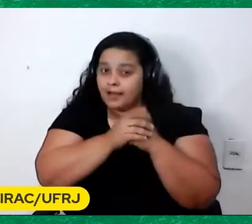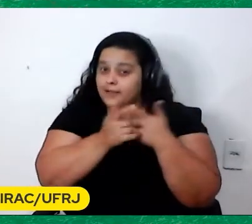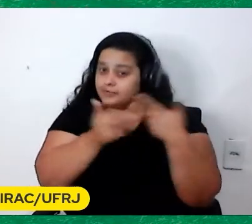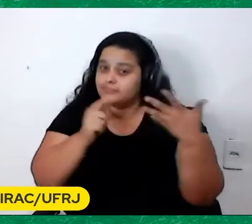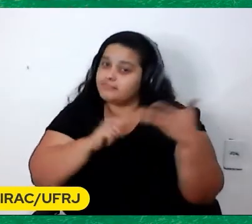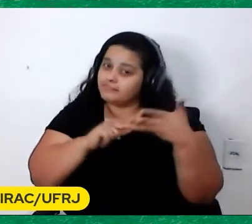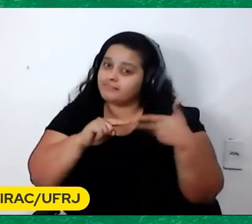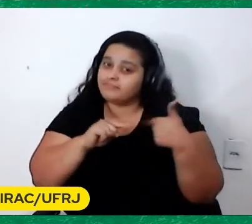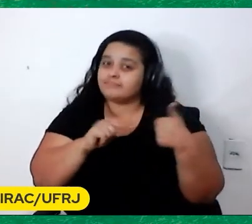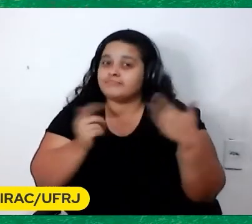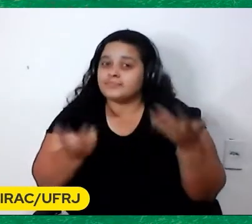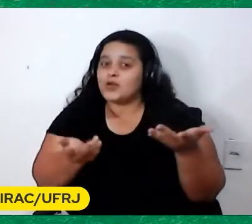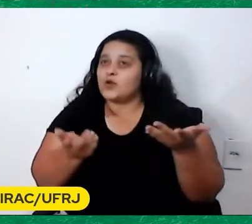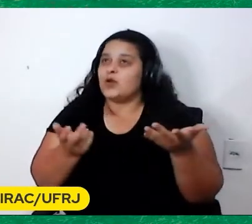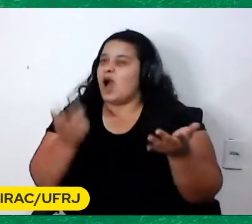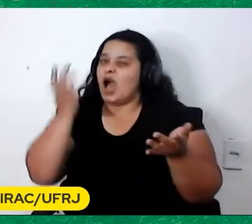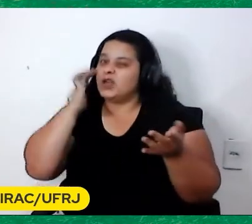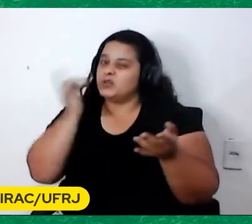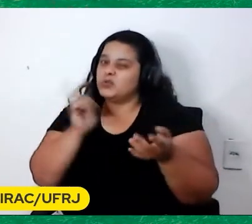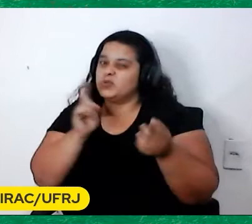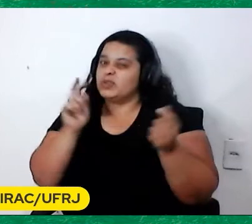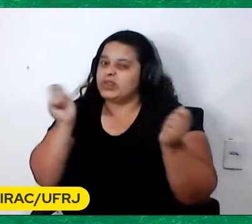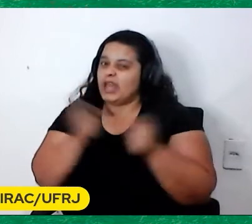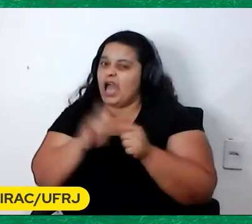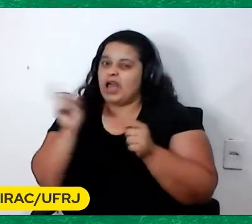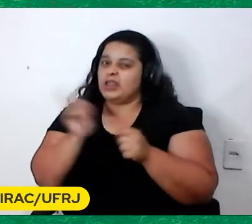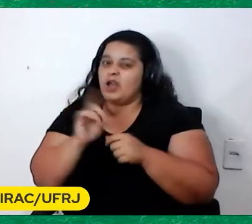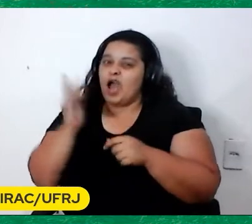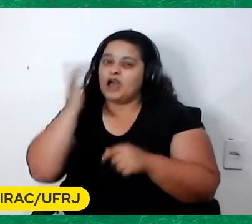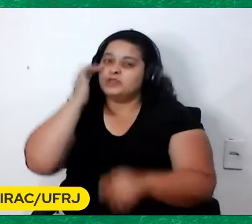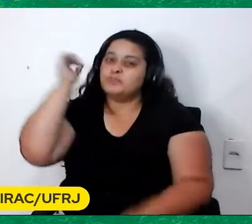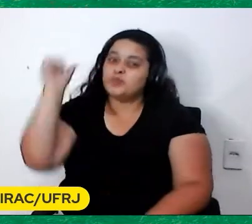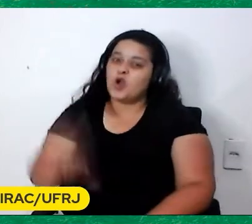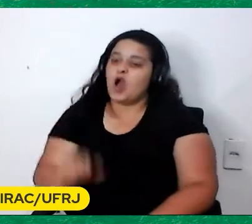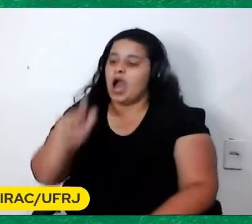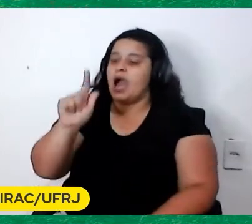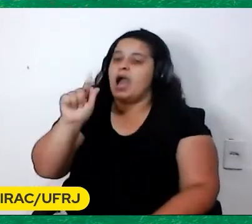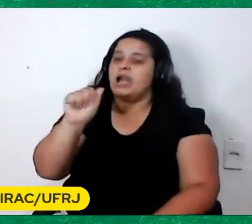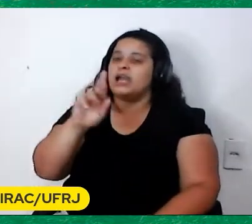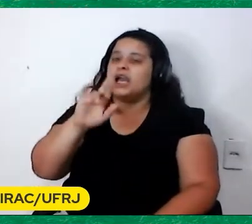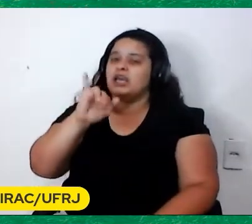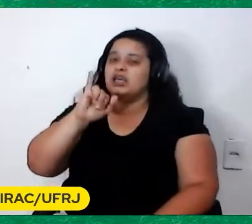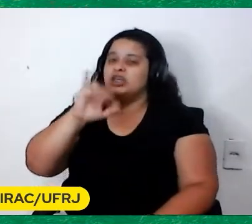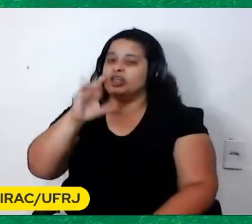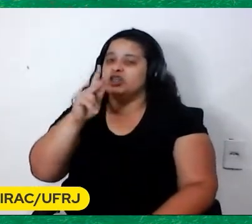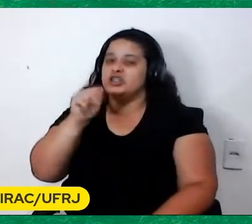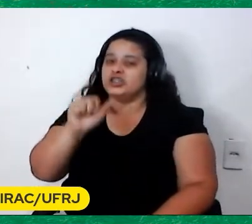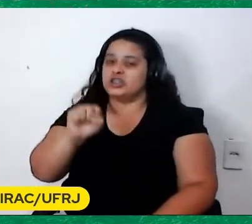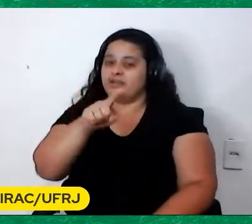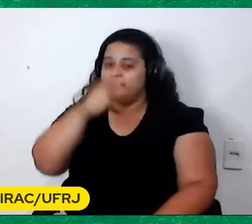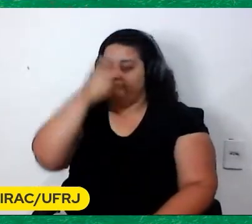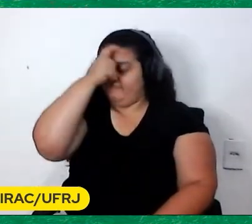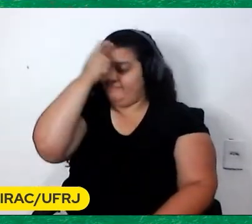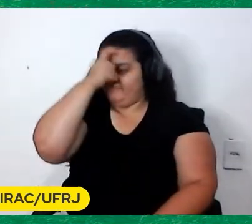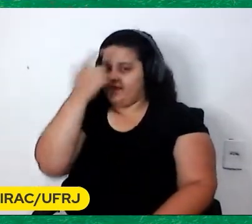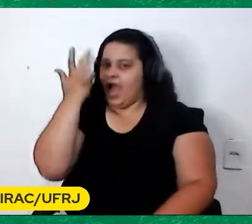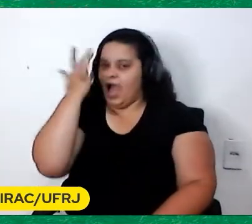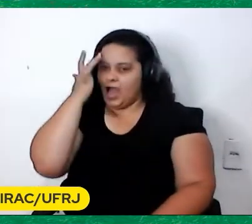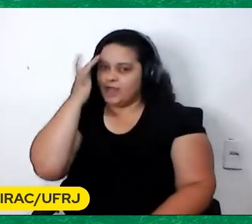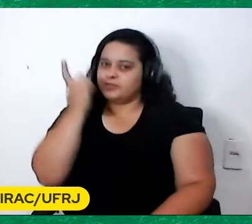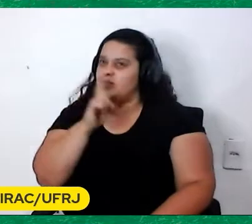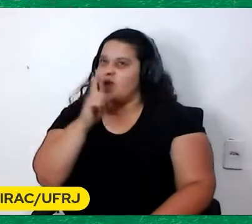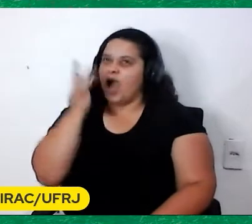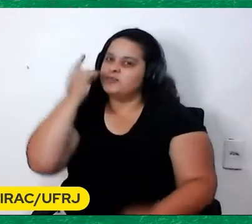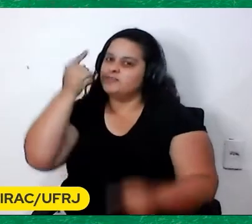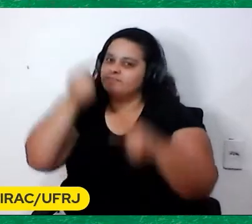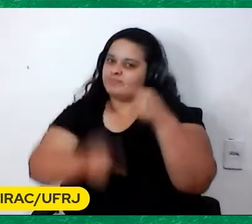Então não ia dar certo Ele ia ser pior Que o Garrincha Eu acho Podia ser um gênio Mas não ia dar certo Realmente Não ia dar certo Ia